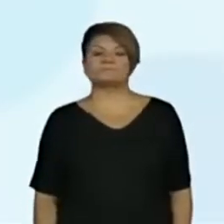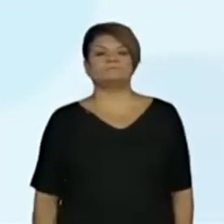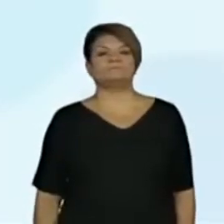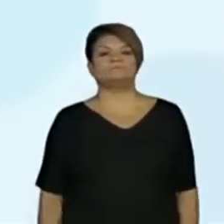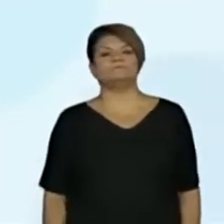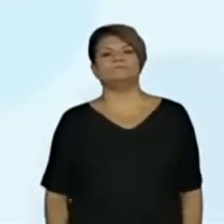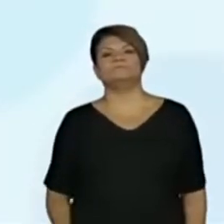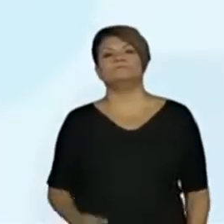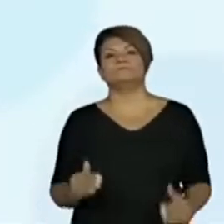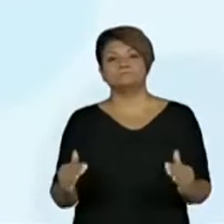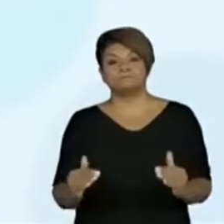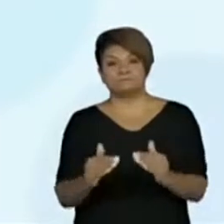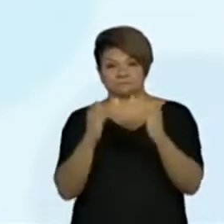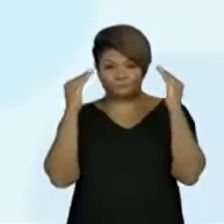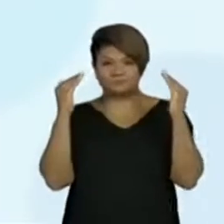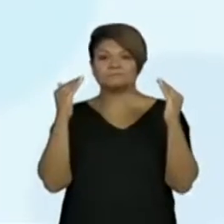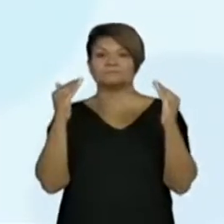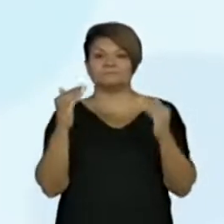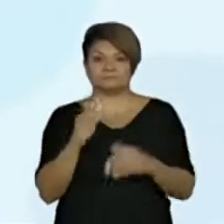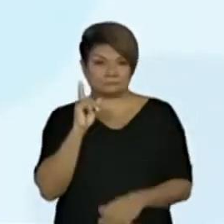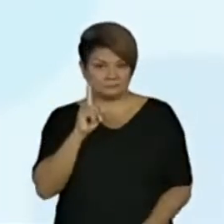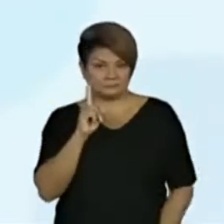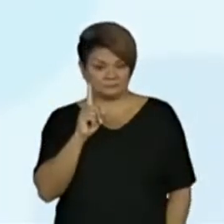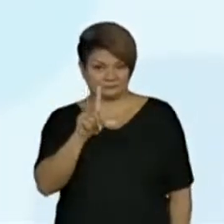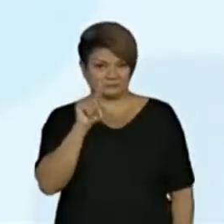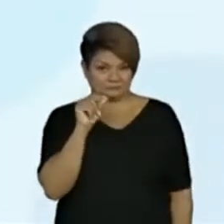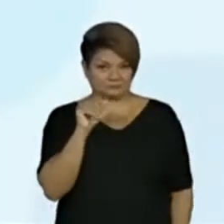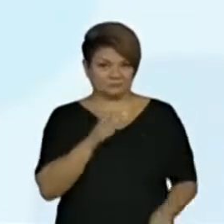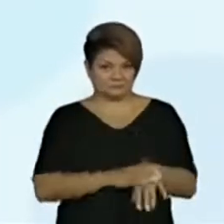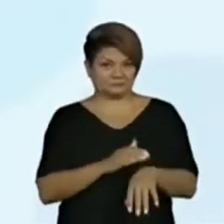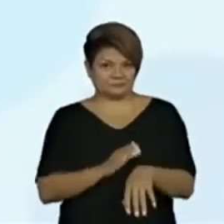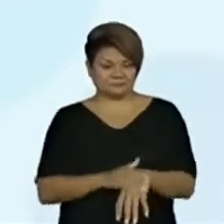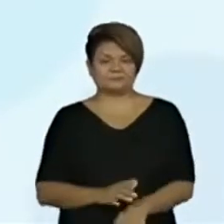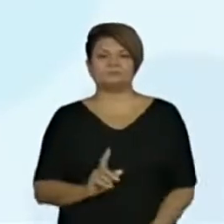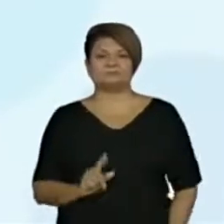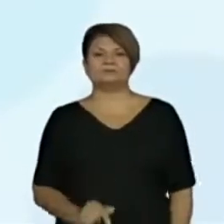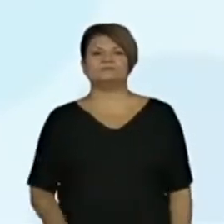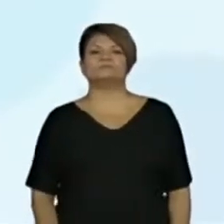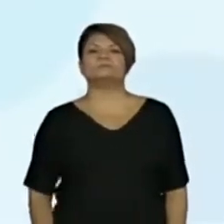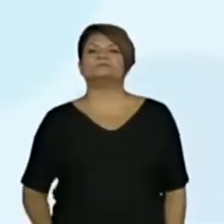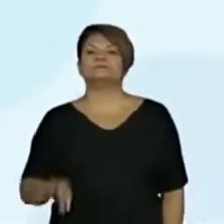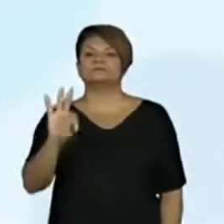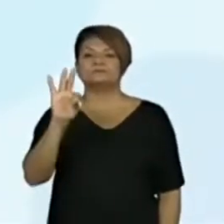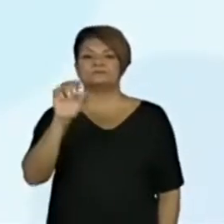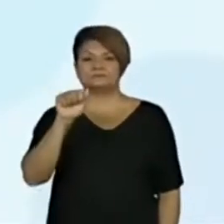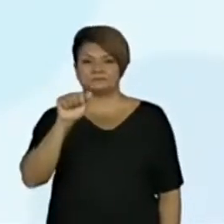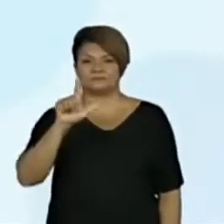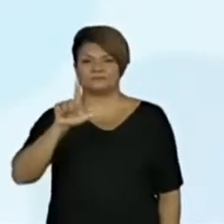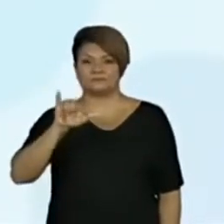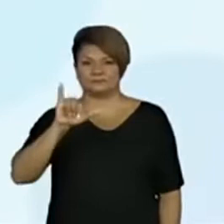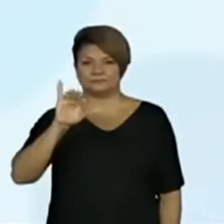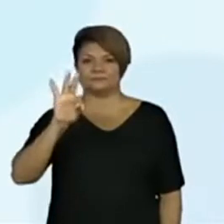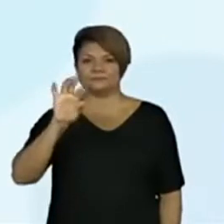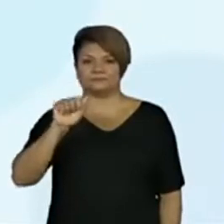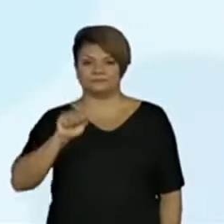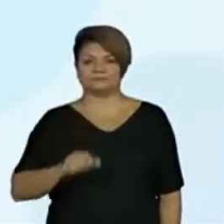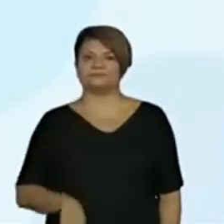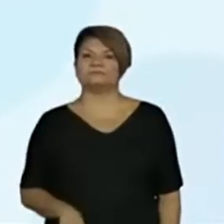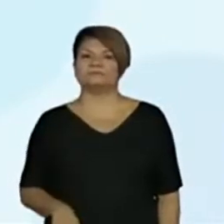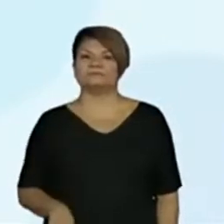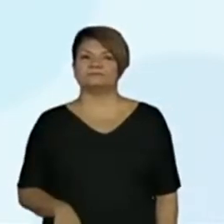coincidência escolhida pela professora. Olha só. Mas vamos por partes. Eu tenho Thalita. E agora?